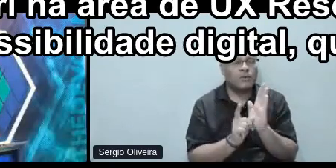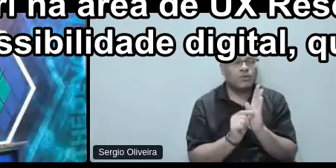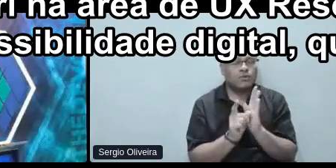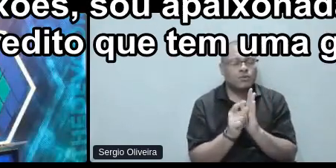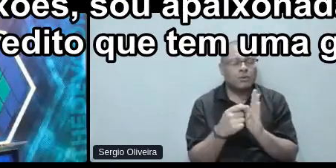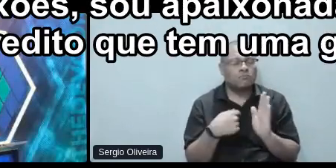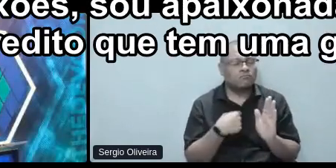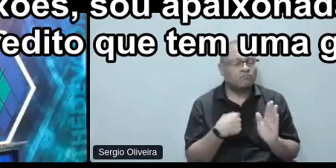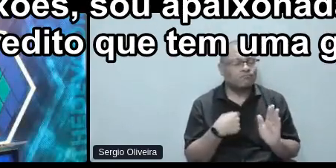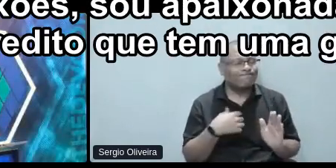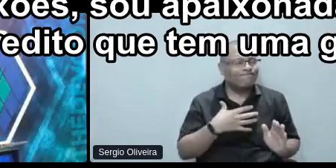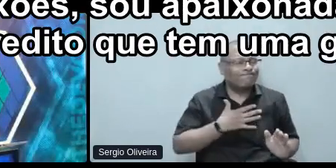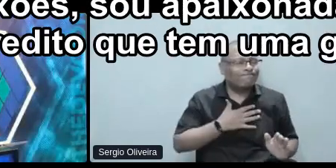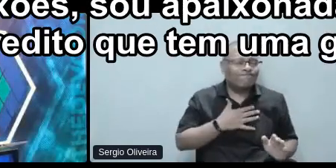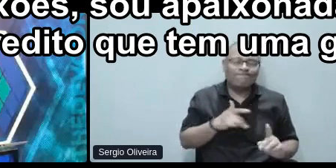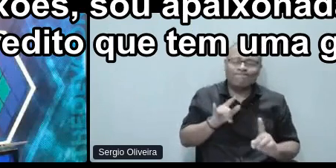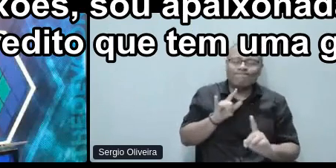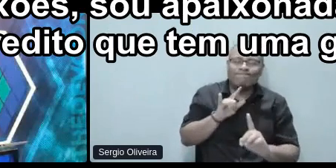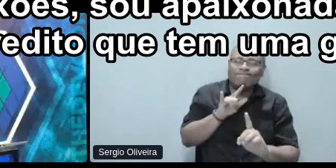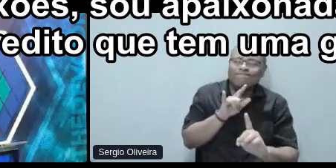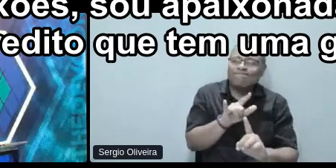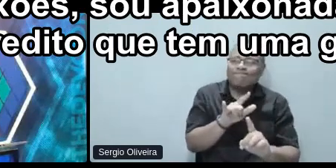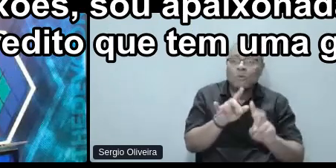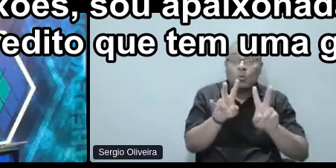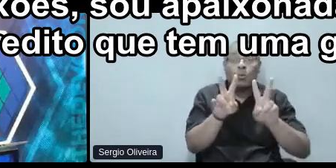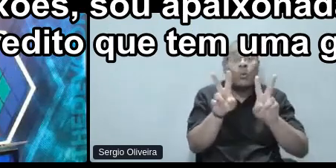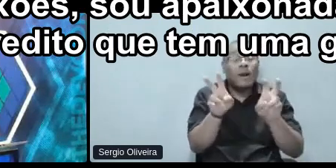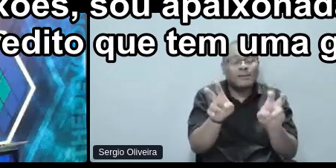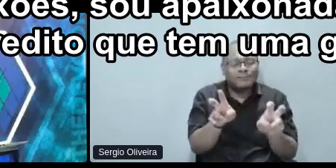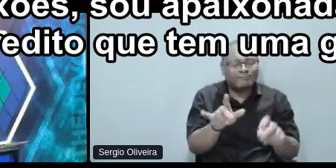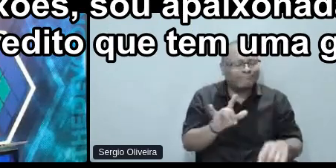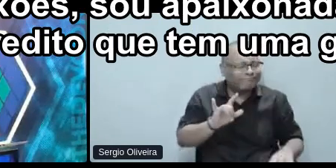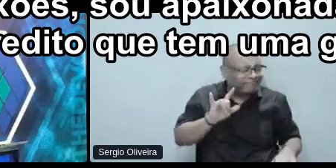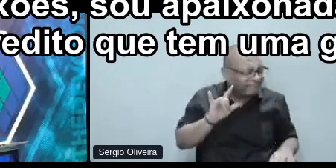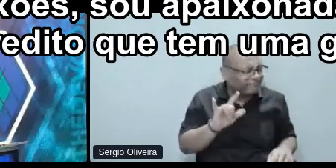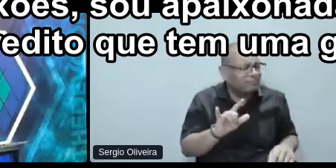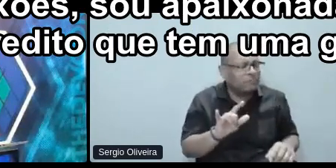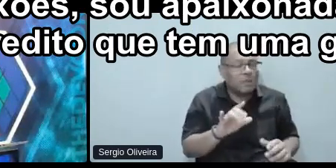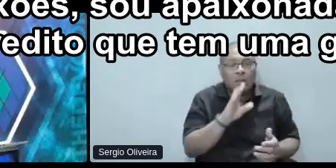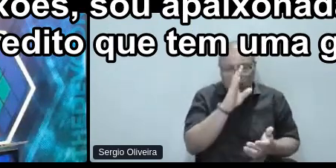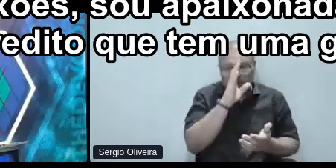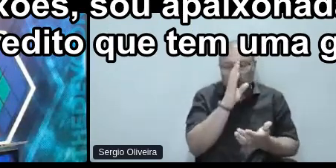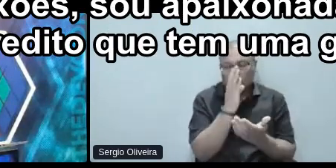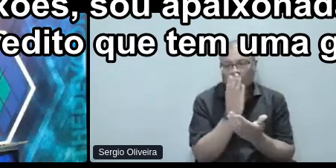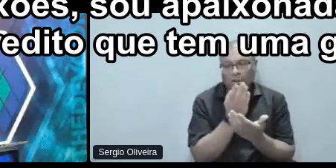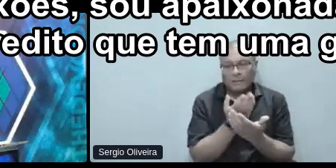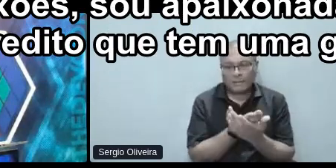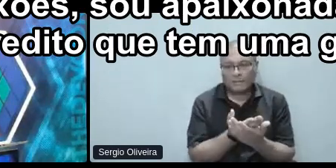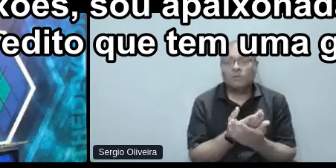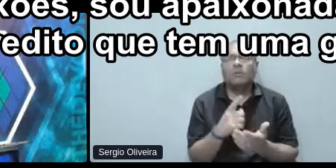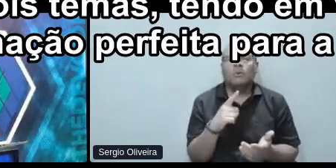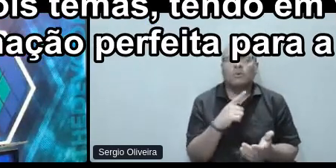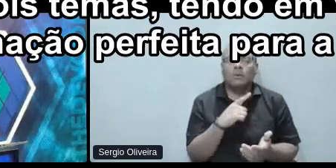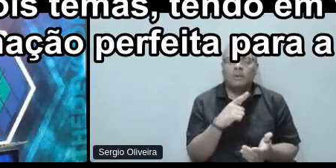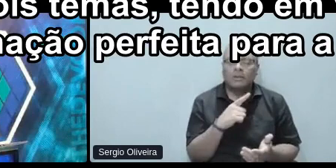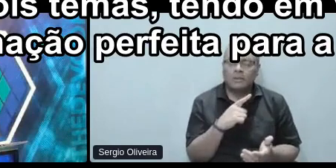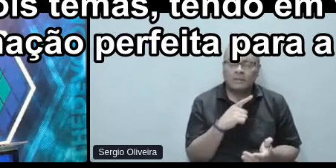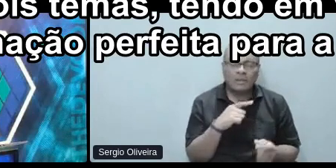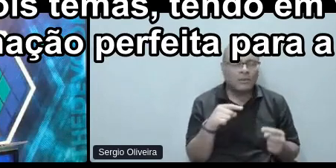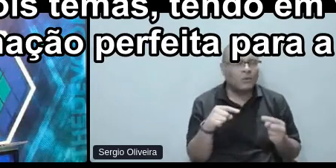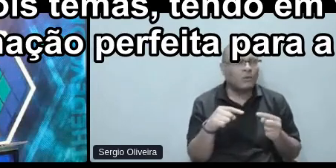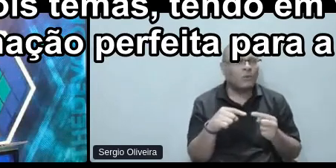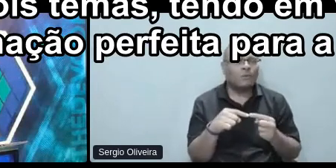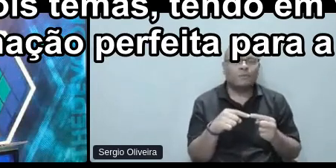que são minhas duas paixões, sou apaixonada por esse tema, e eu acredito que tem uma grande conexão esses dois